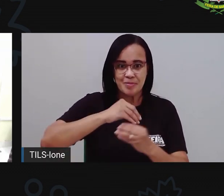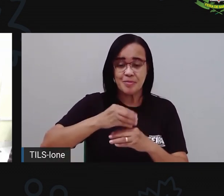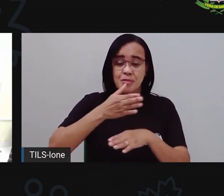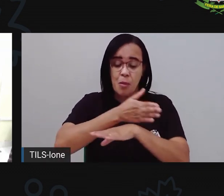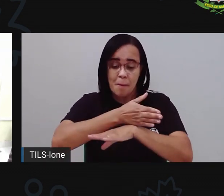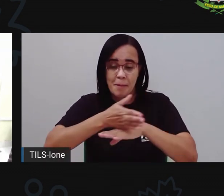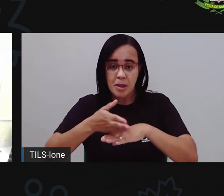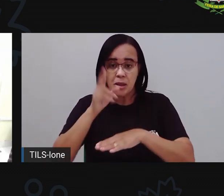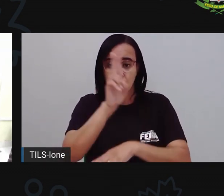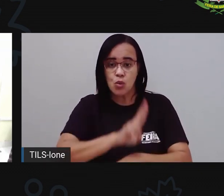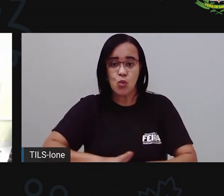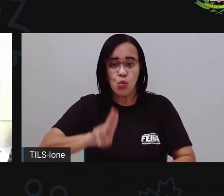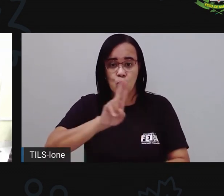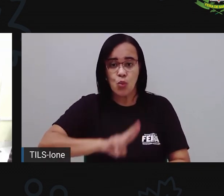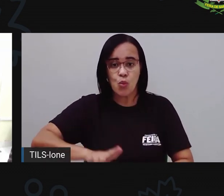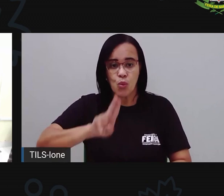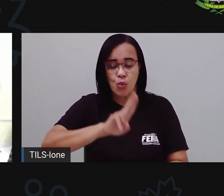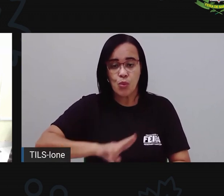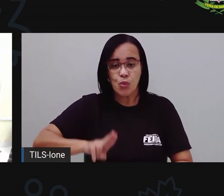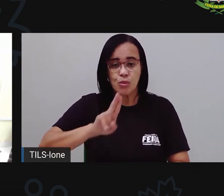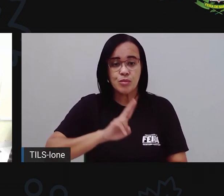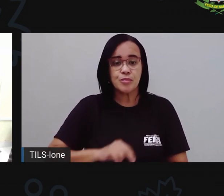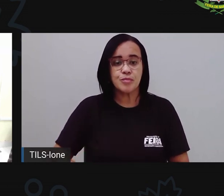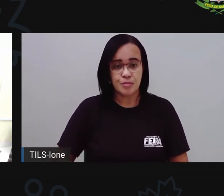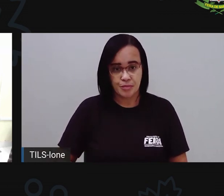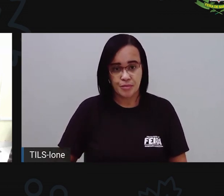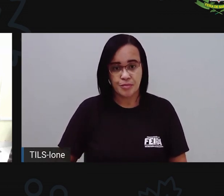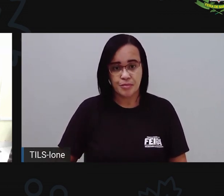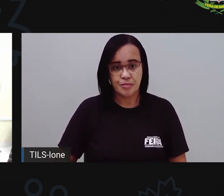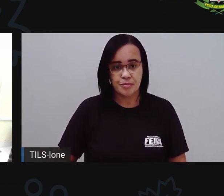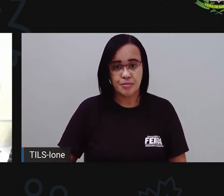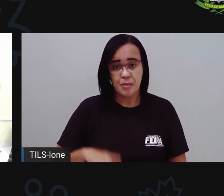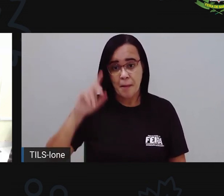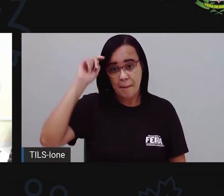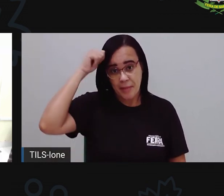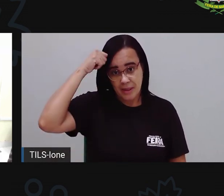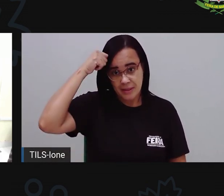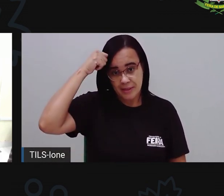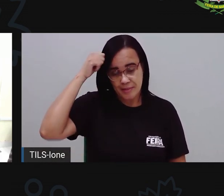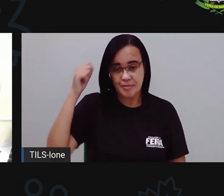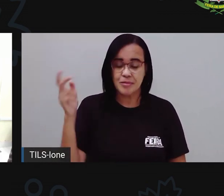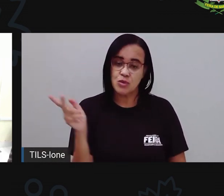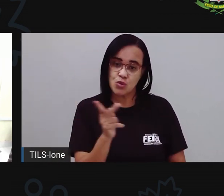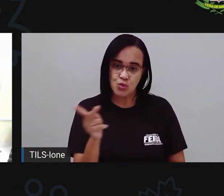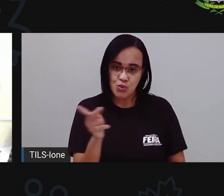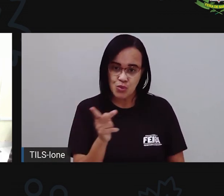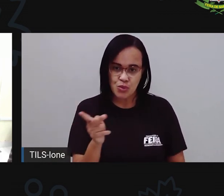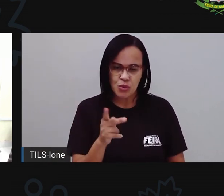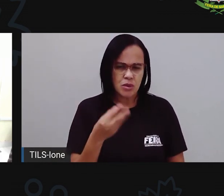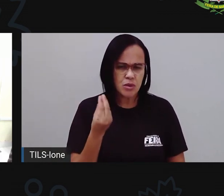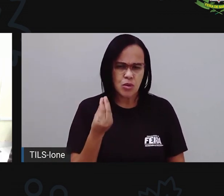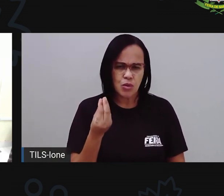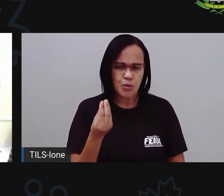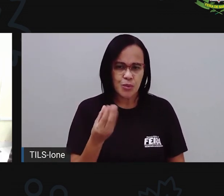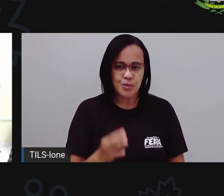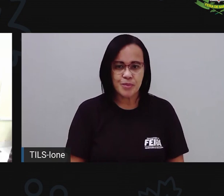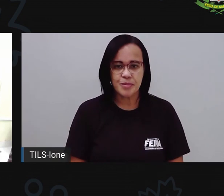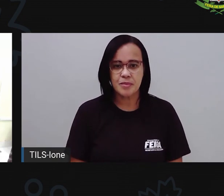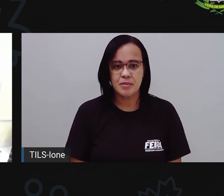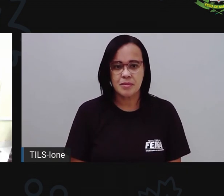branco com a cor preta. Vamos ver? Vamos lá.